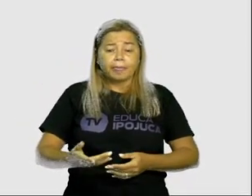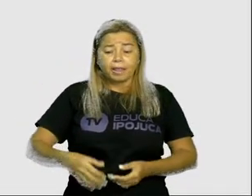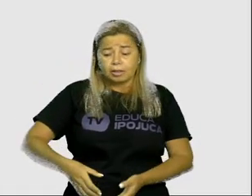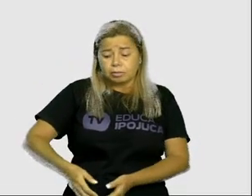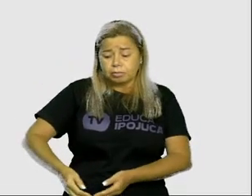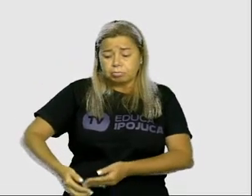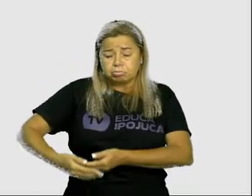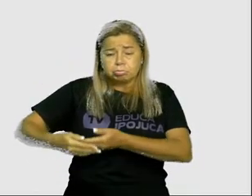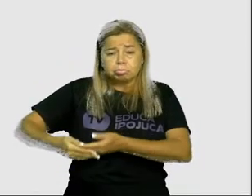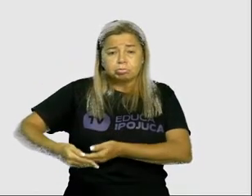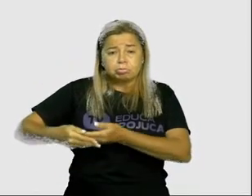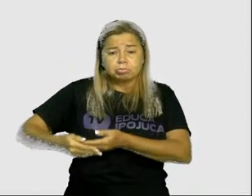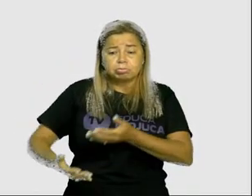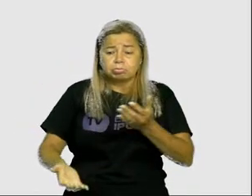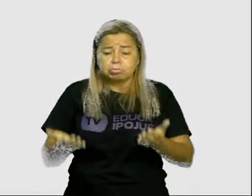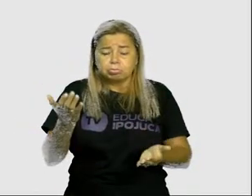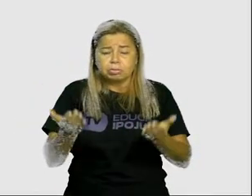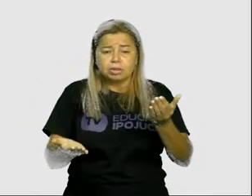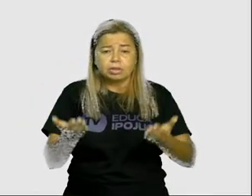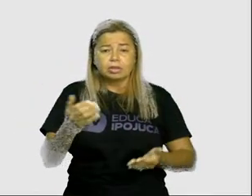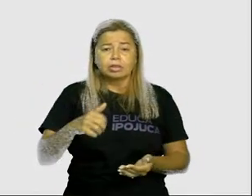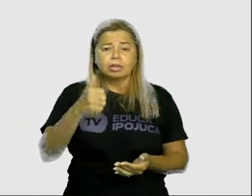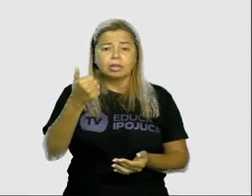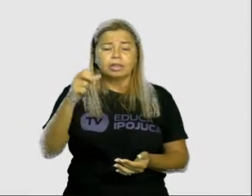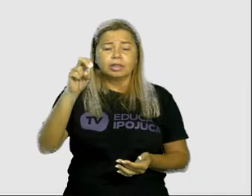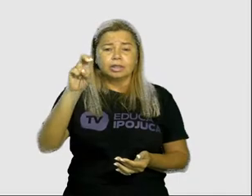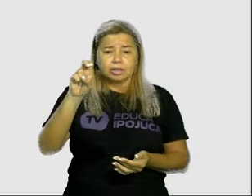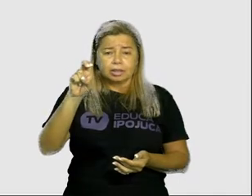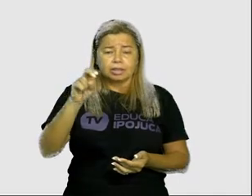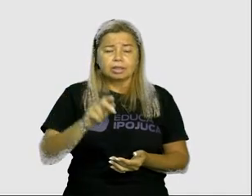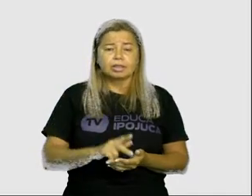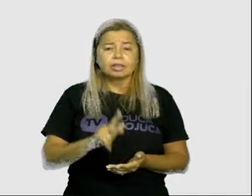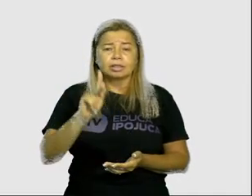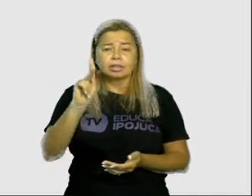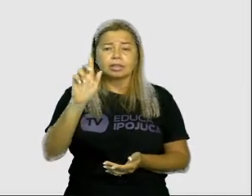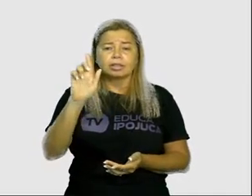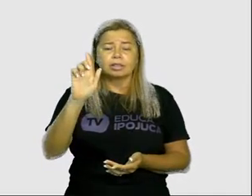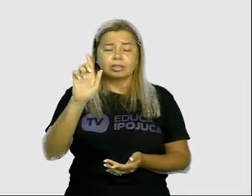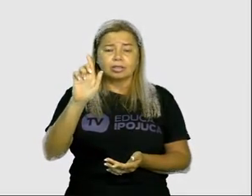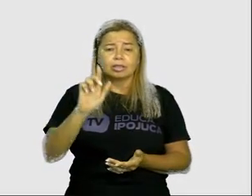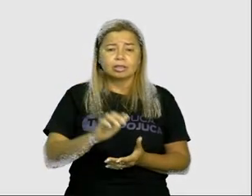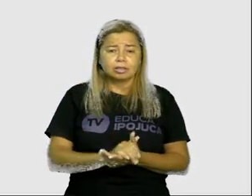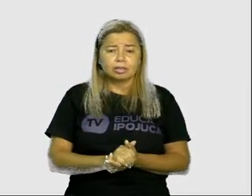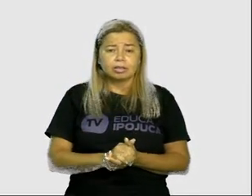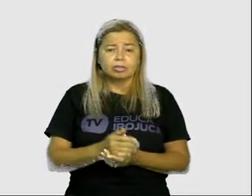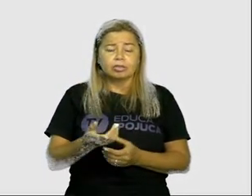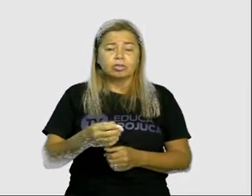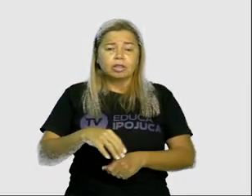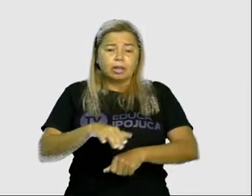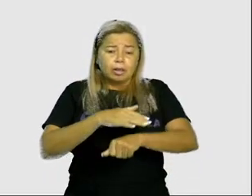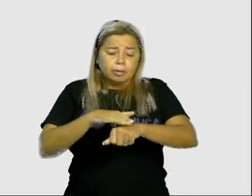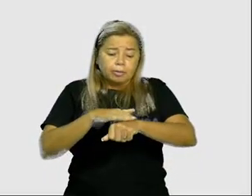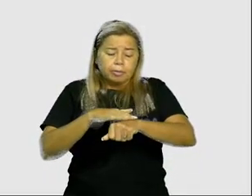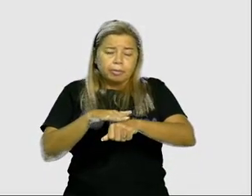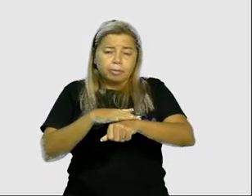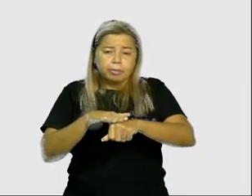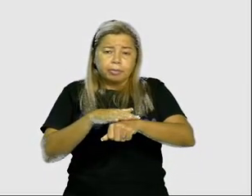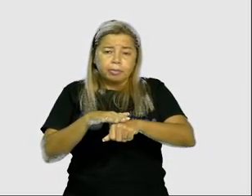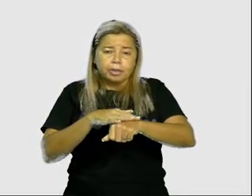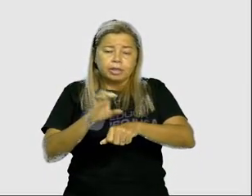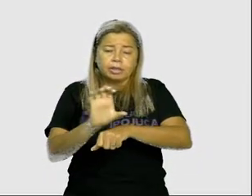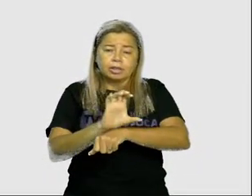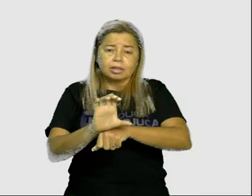quilos. Eles possuem pelagens cinza ou marrons e brancas